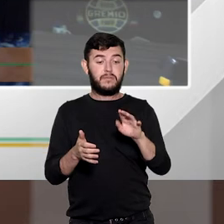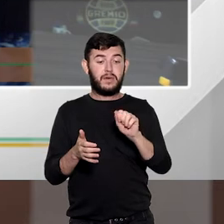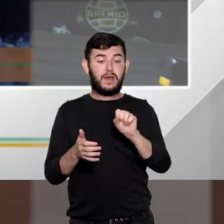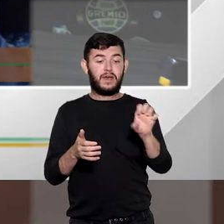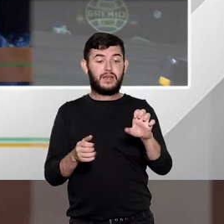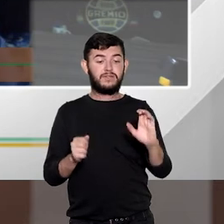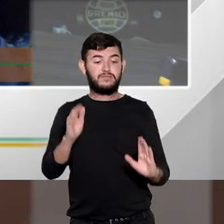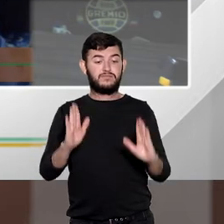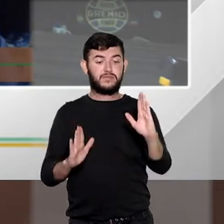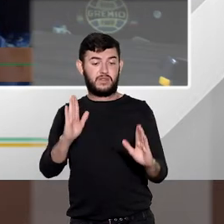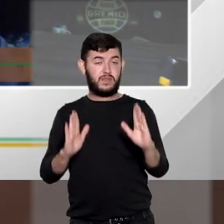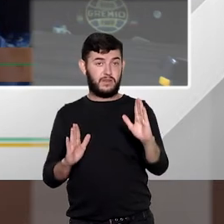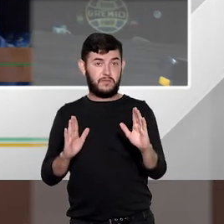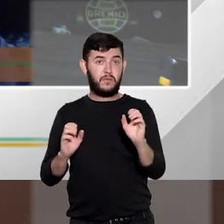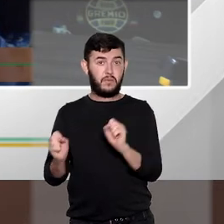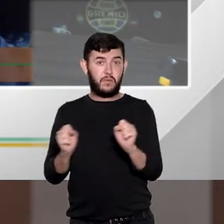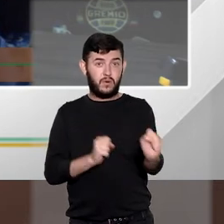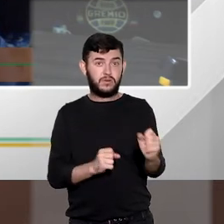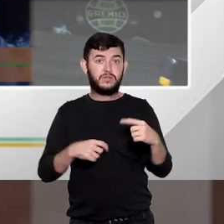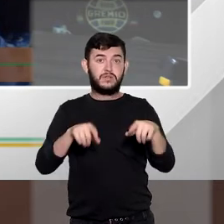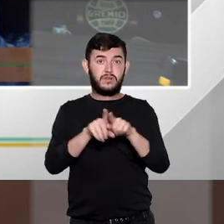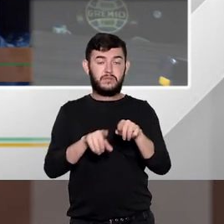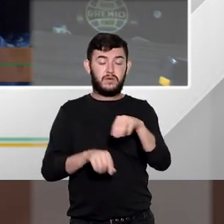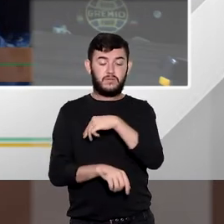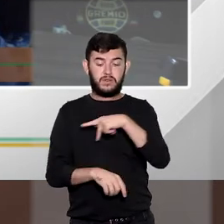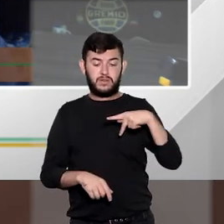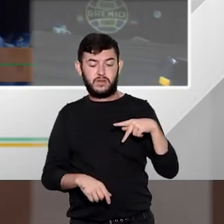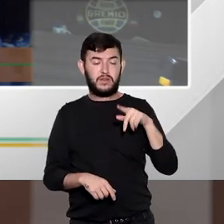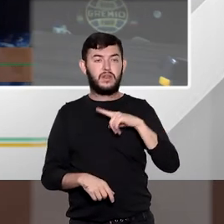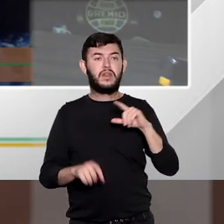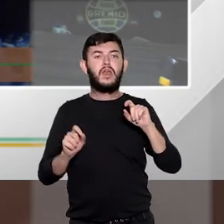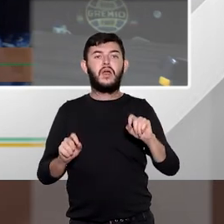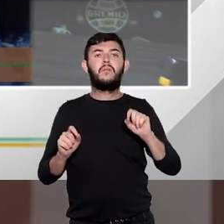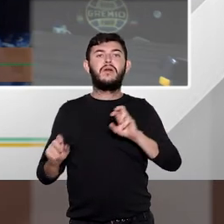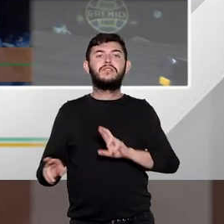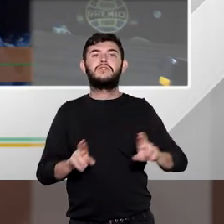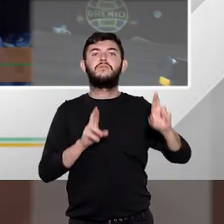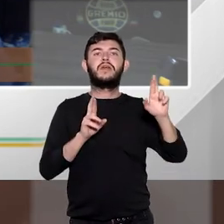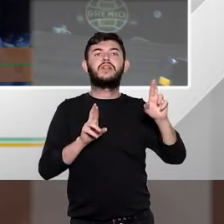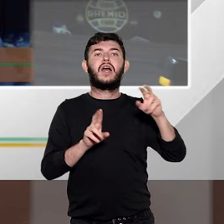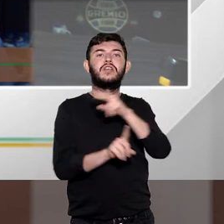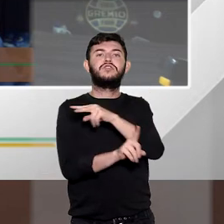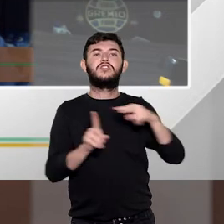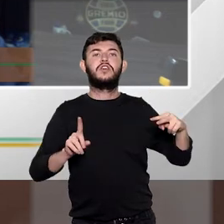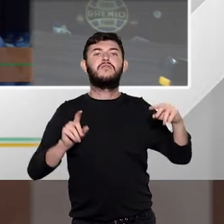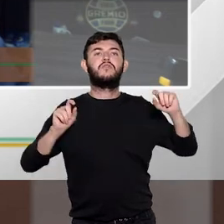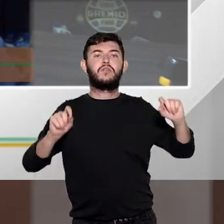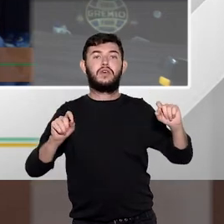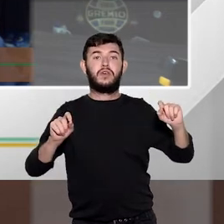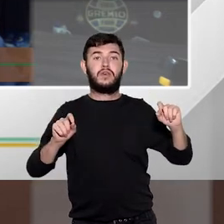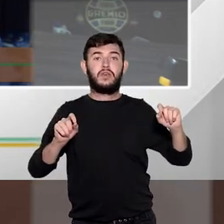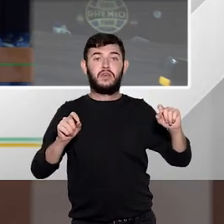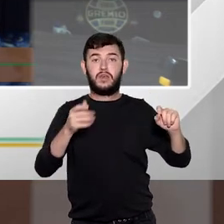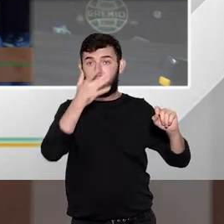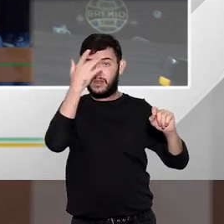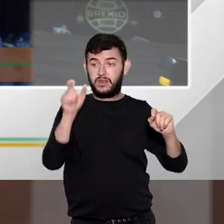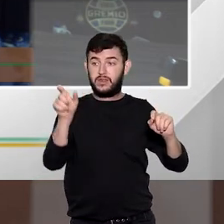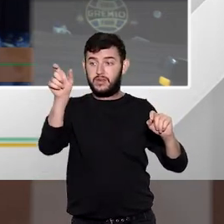agravantes também, de um Ministério Público criar uma expectativa de que aquela circunstância agravante poderia